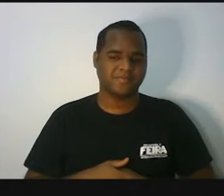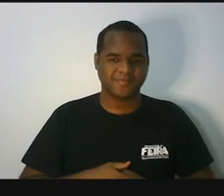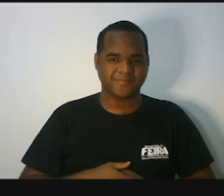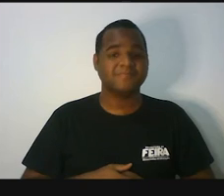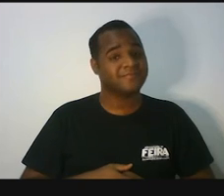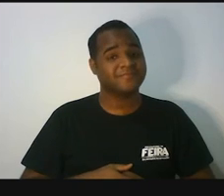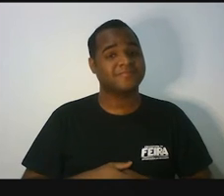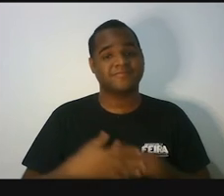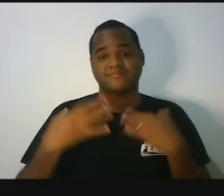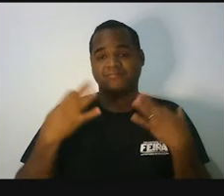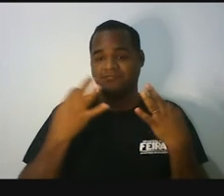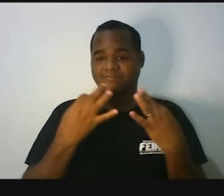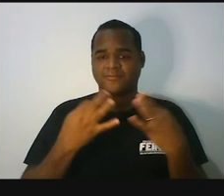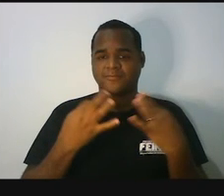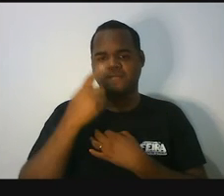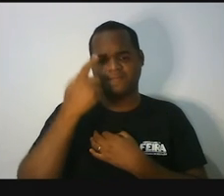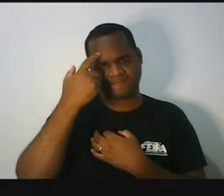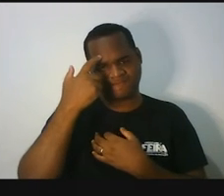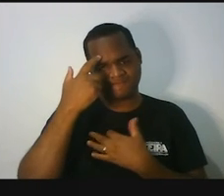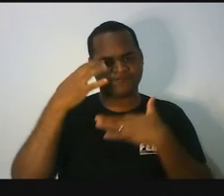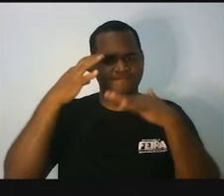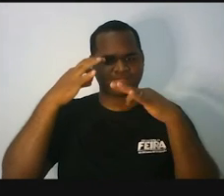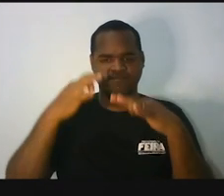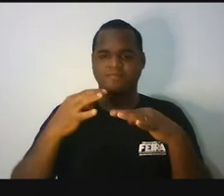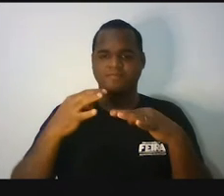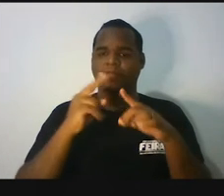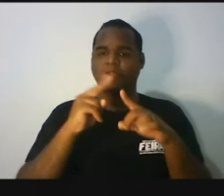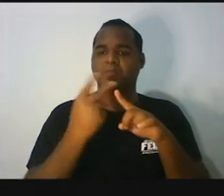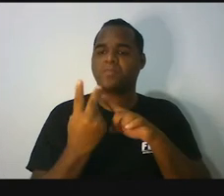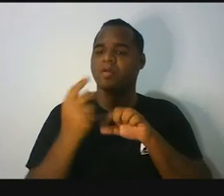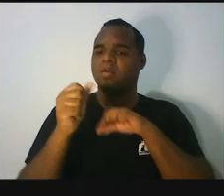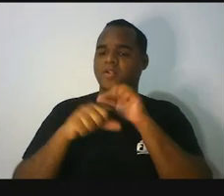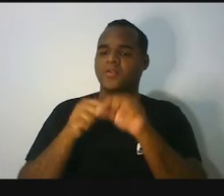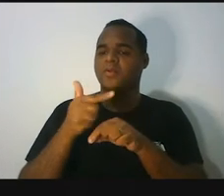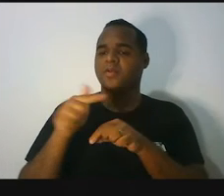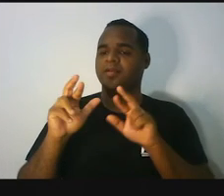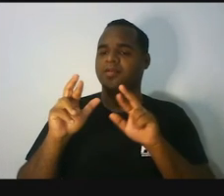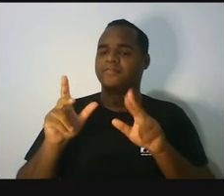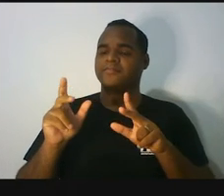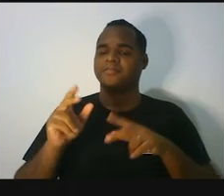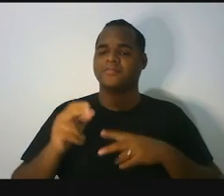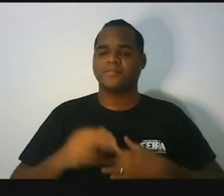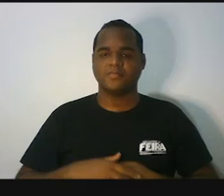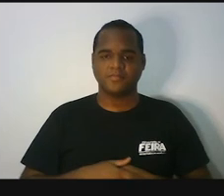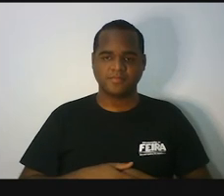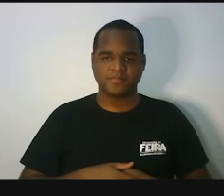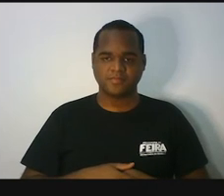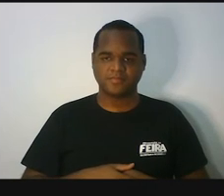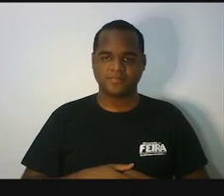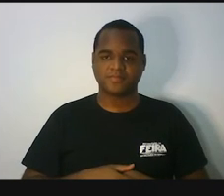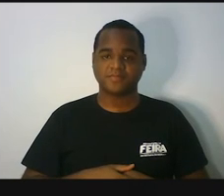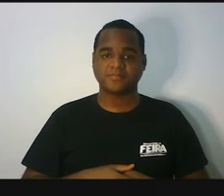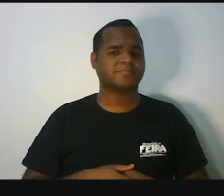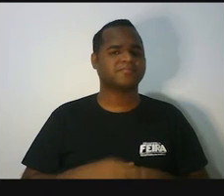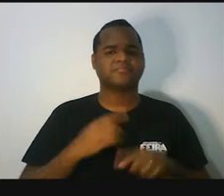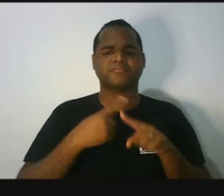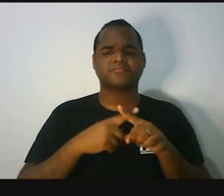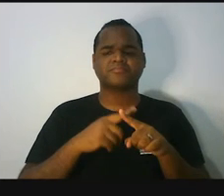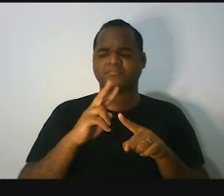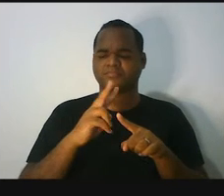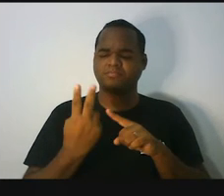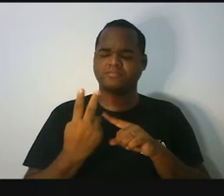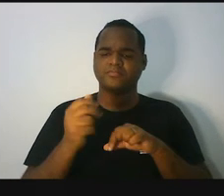Perfeito! E você pensou de maneira inversa. Você pensou de maneira inversa. Por que de maneira inversa?